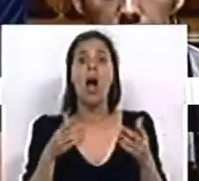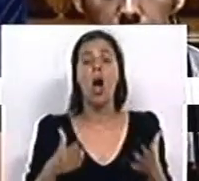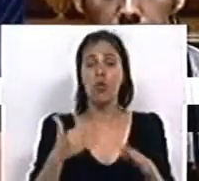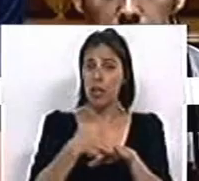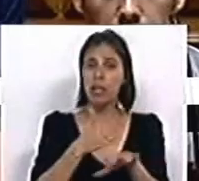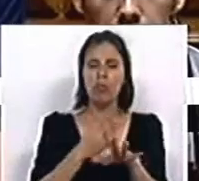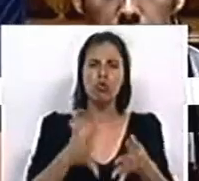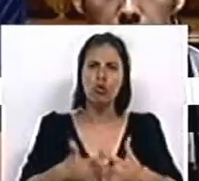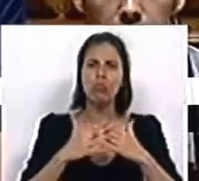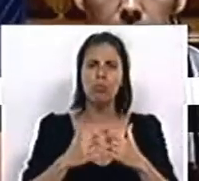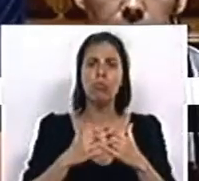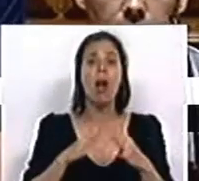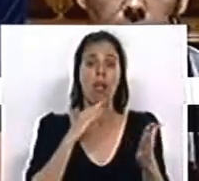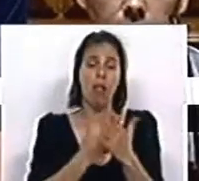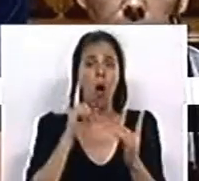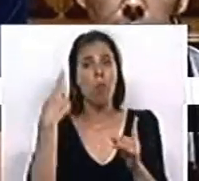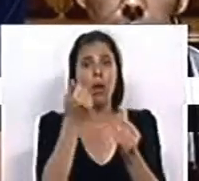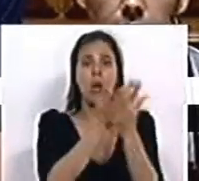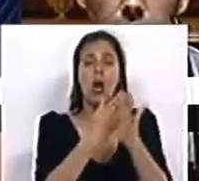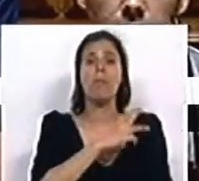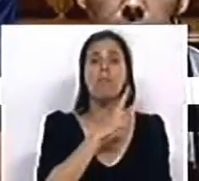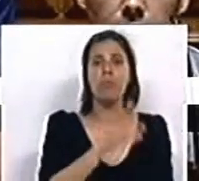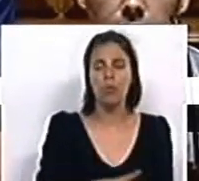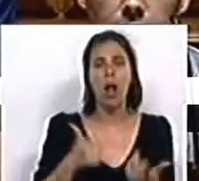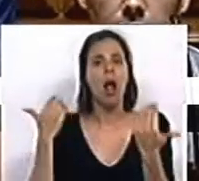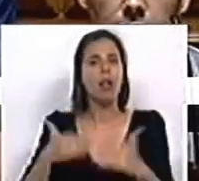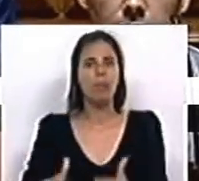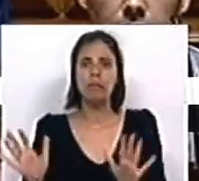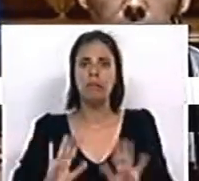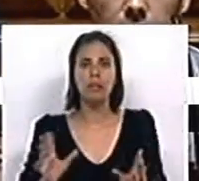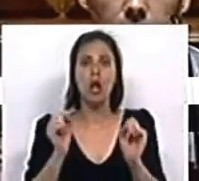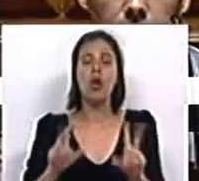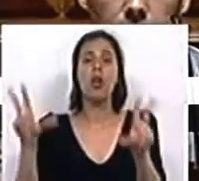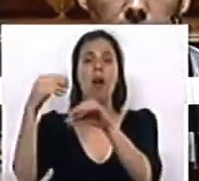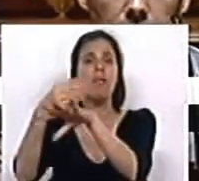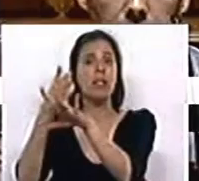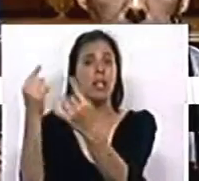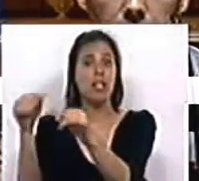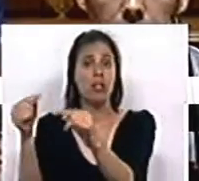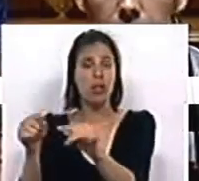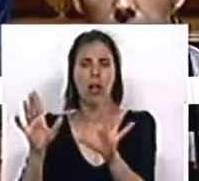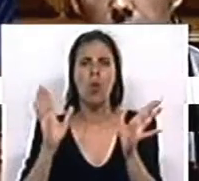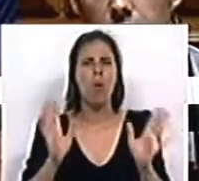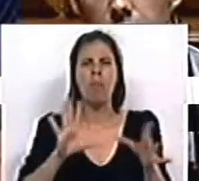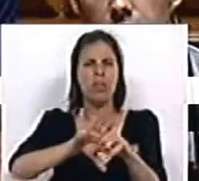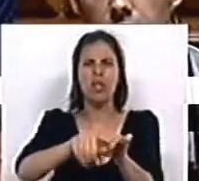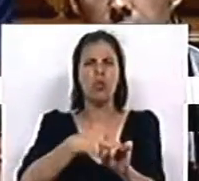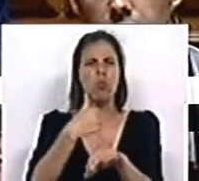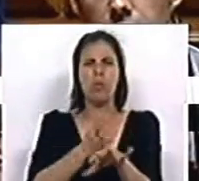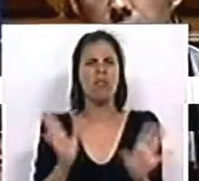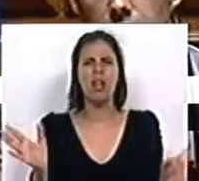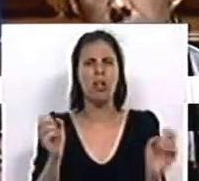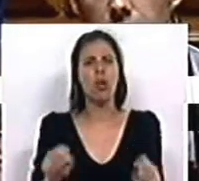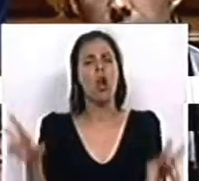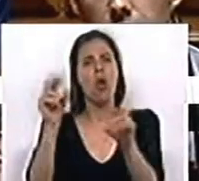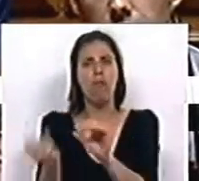ajudar setores estruturantes e estruturais para a economia portuguesa, sem limitar a capacidade de novos setores existirem. Não é preciso destruir um setor